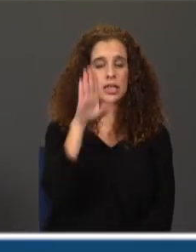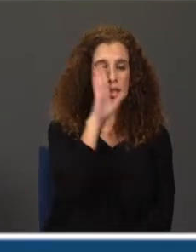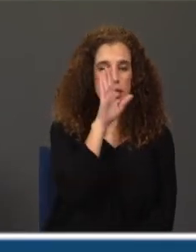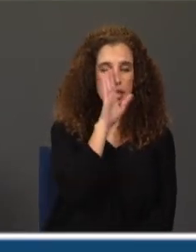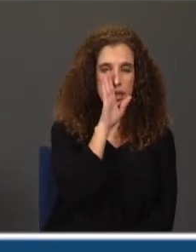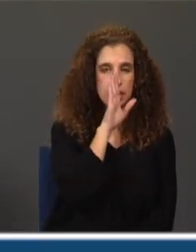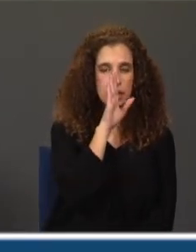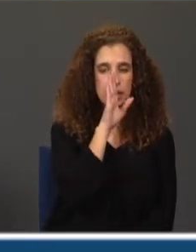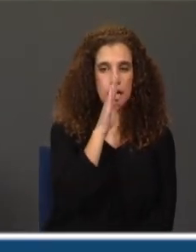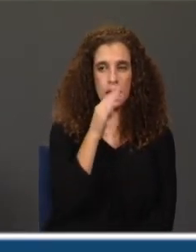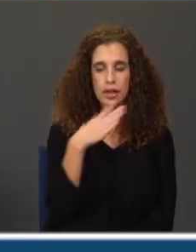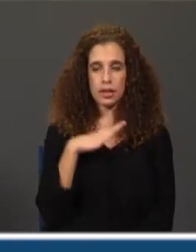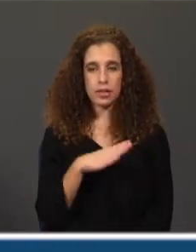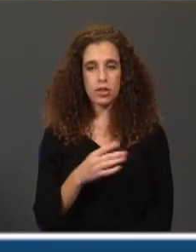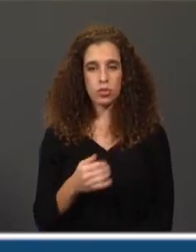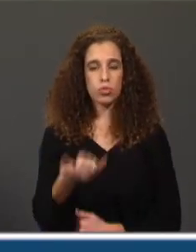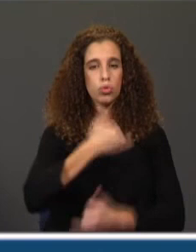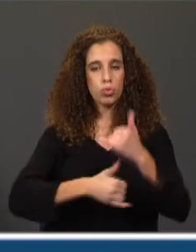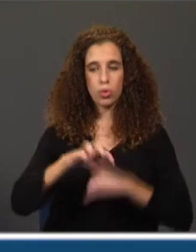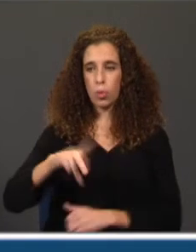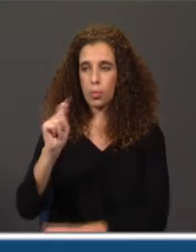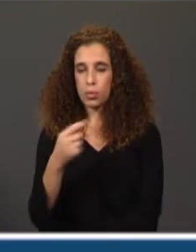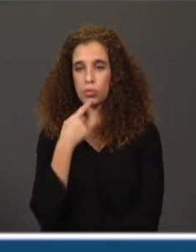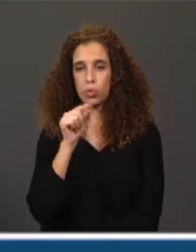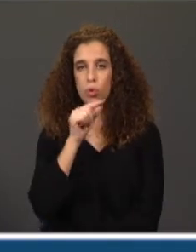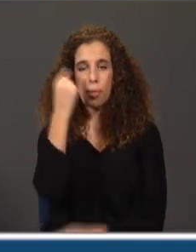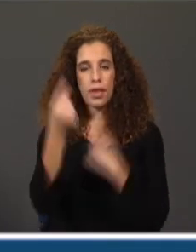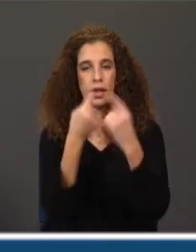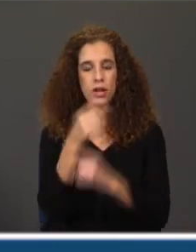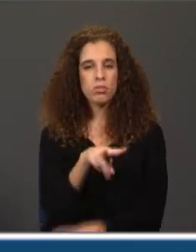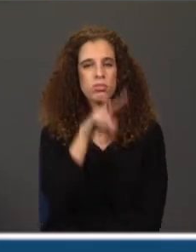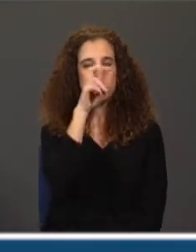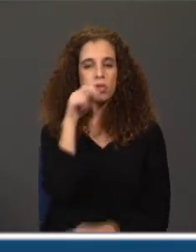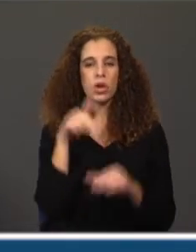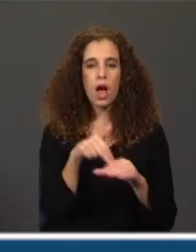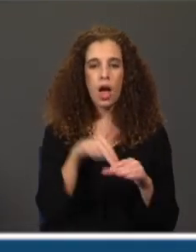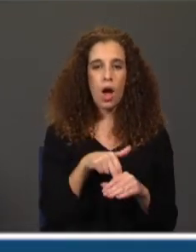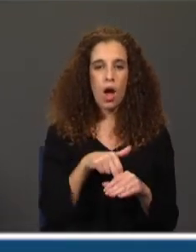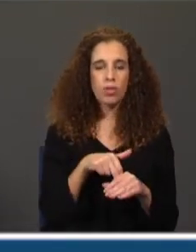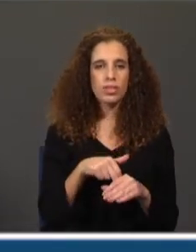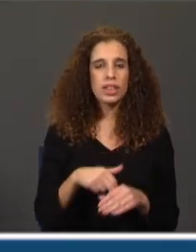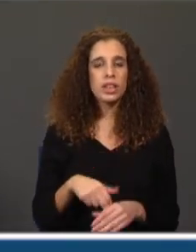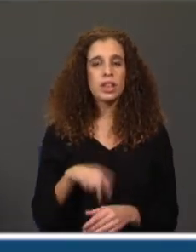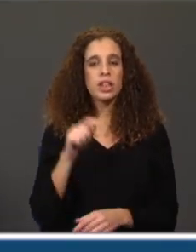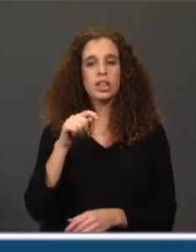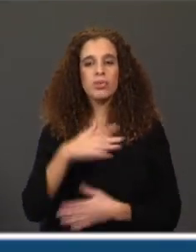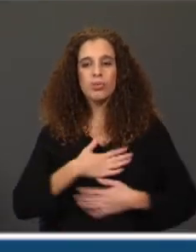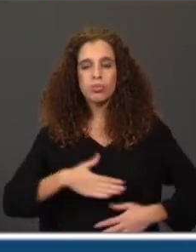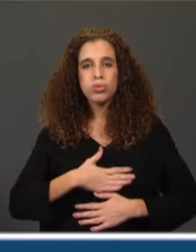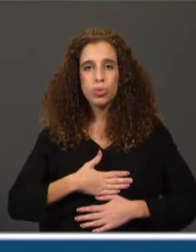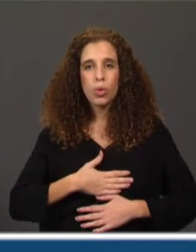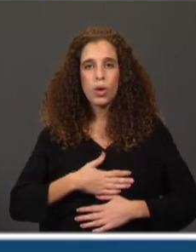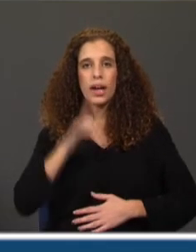pretendêssemos substituir aquele me por o nome de alguém, o cheiro da gasolina enjoou o meu filho.